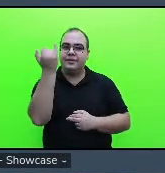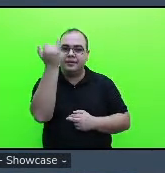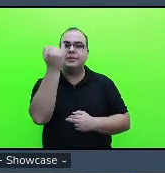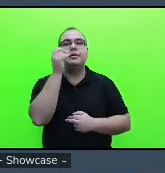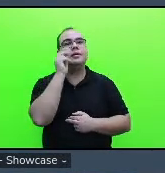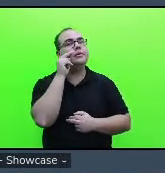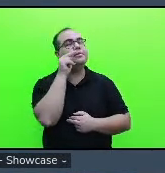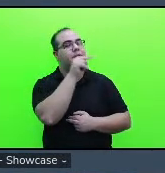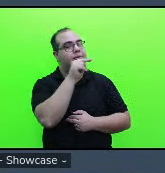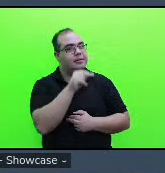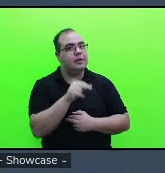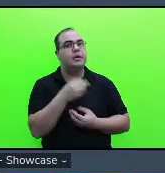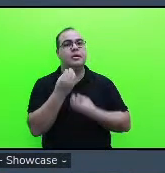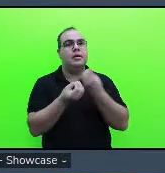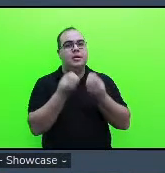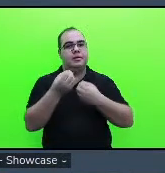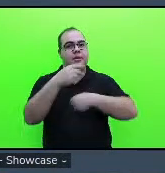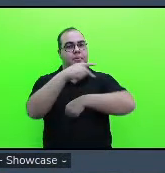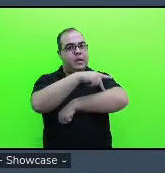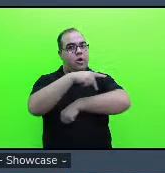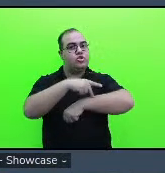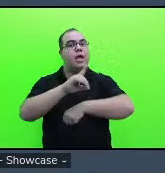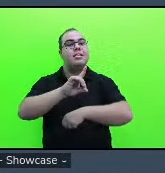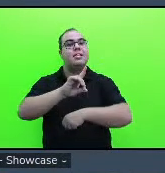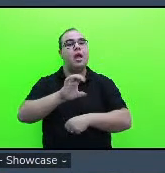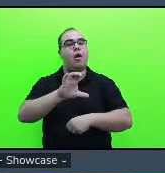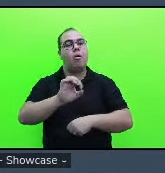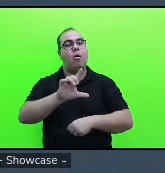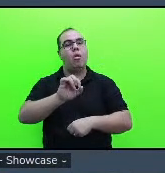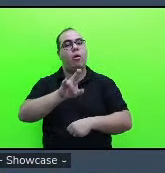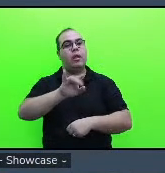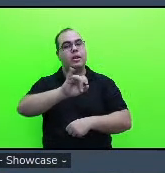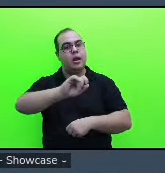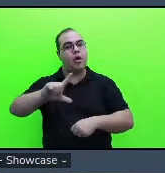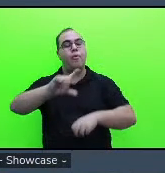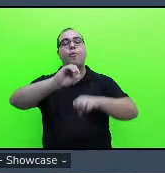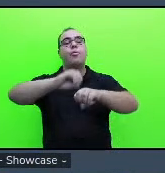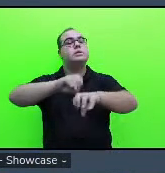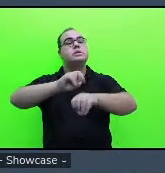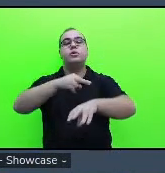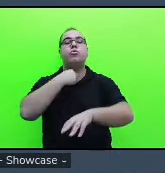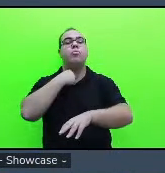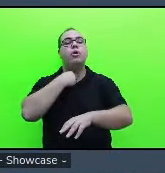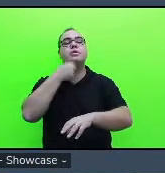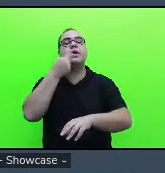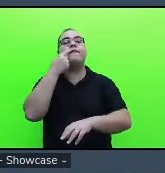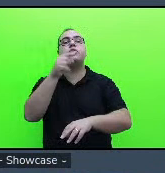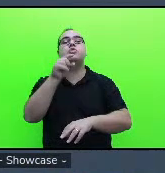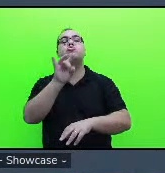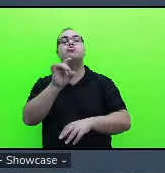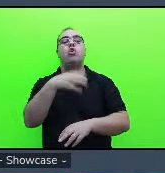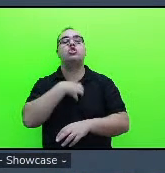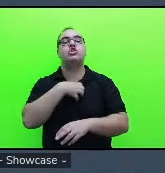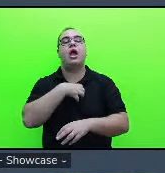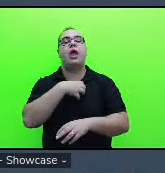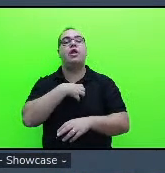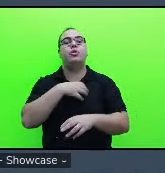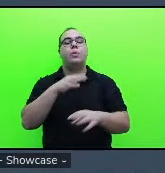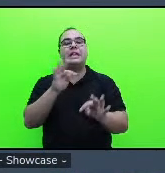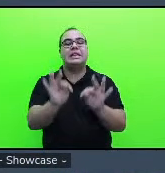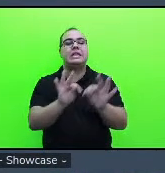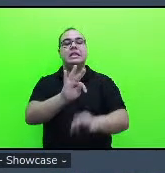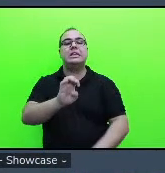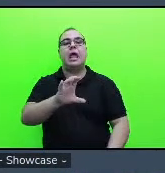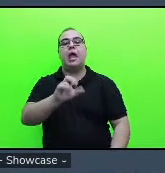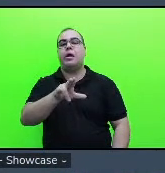pedagogia decolonial e o ensino ele não pode ser visto só de maneira técnica mas de